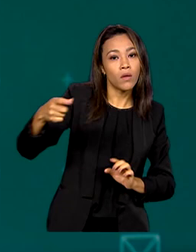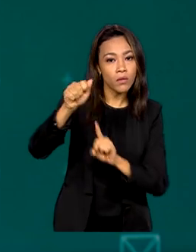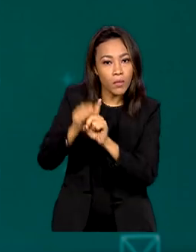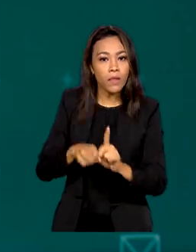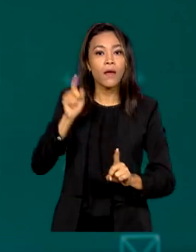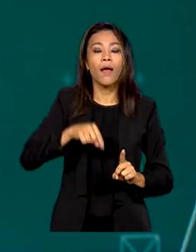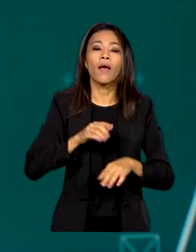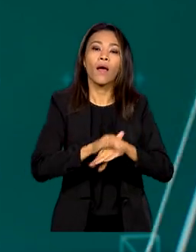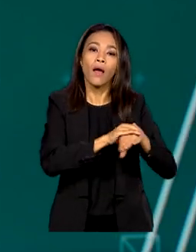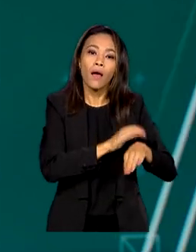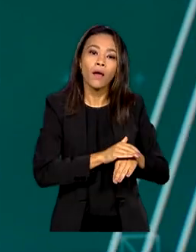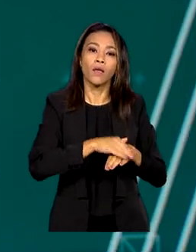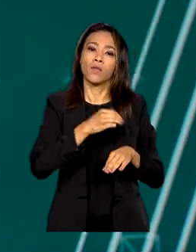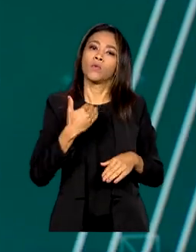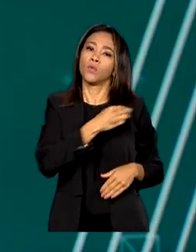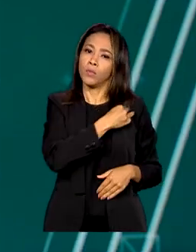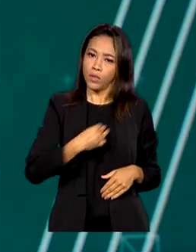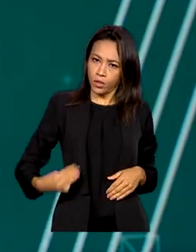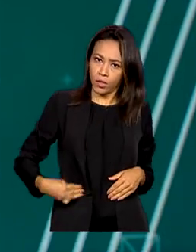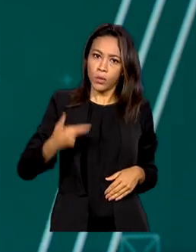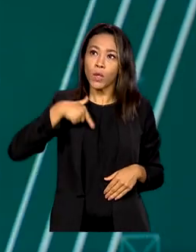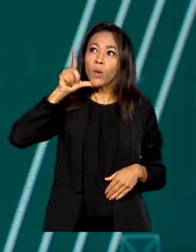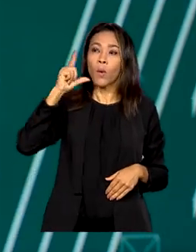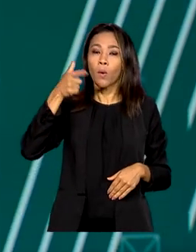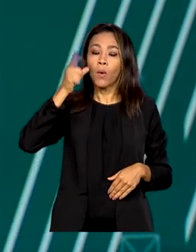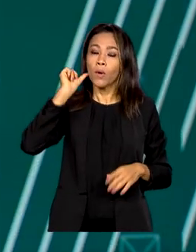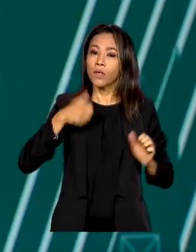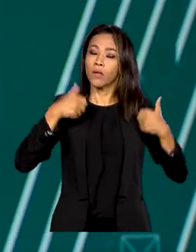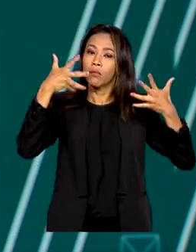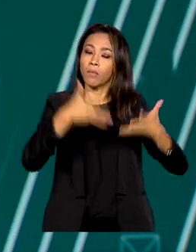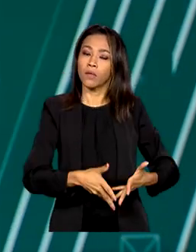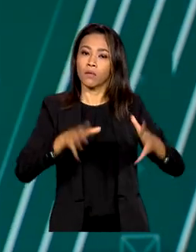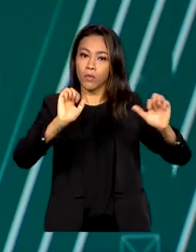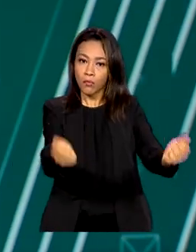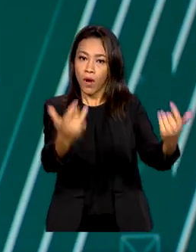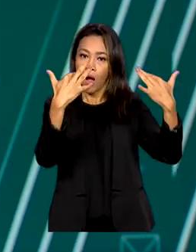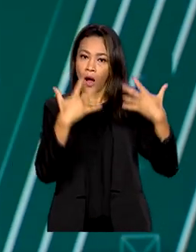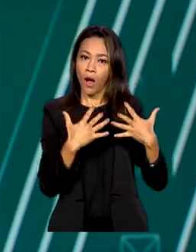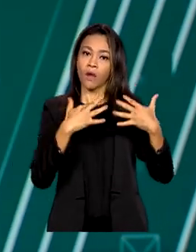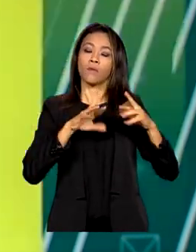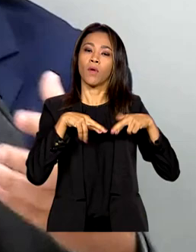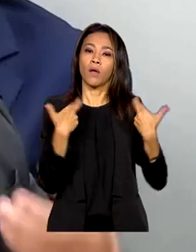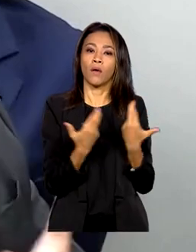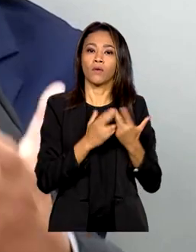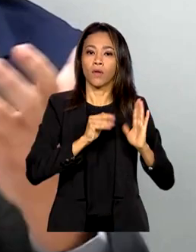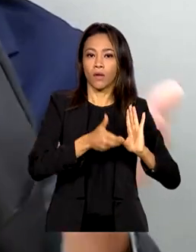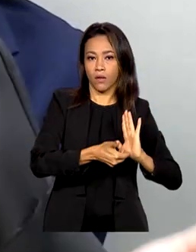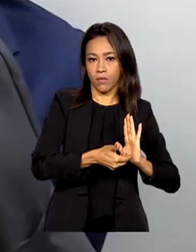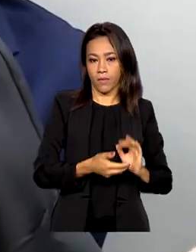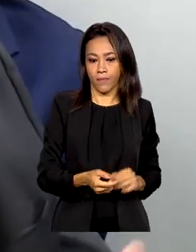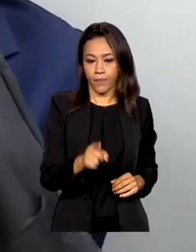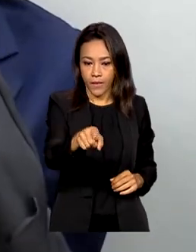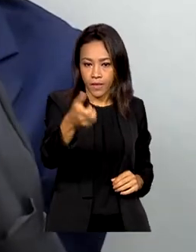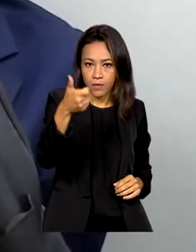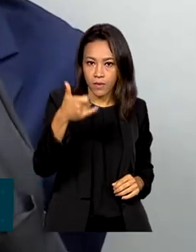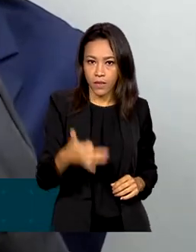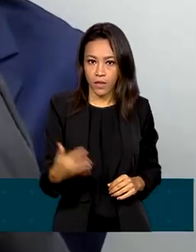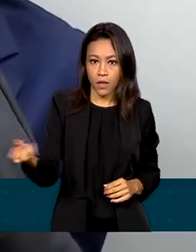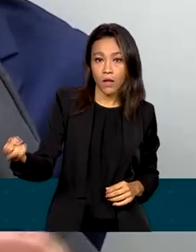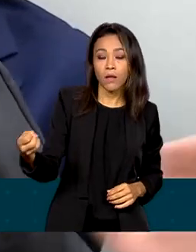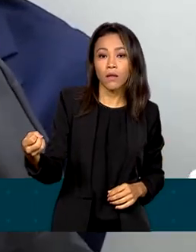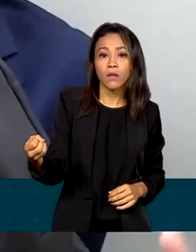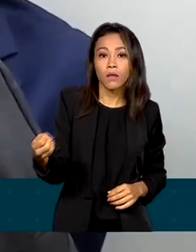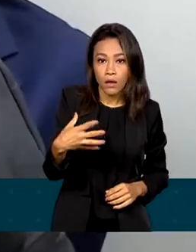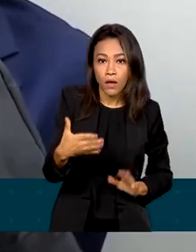Justiça e Segurança Pública, que participou ontem de uma audiência pública na Câmara dos Deputados. A nossa proposta será,